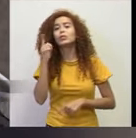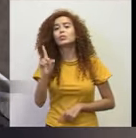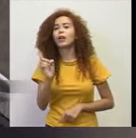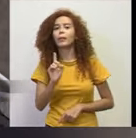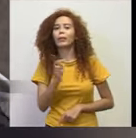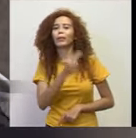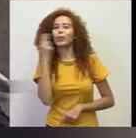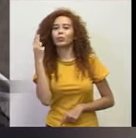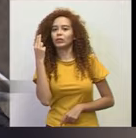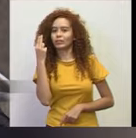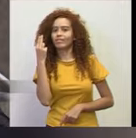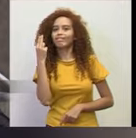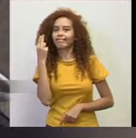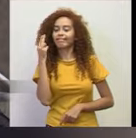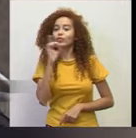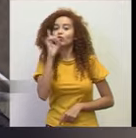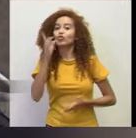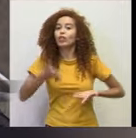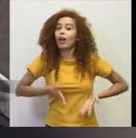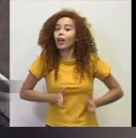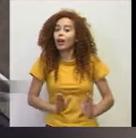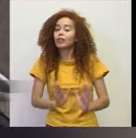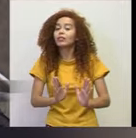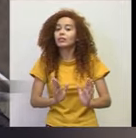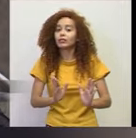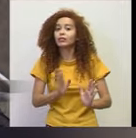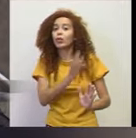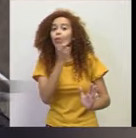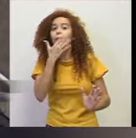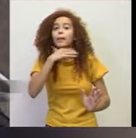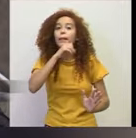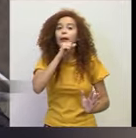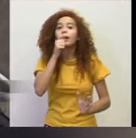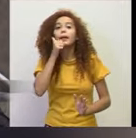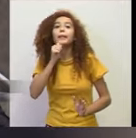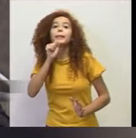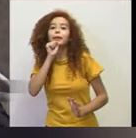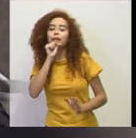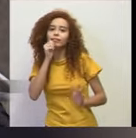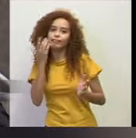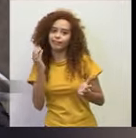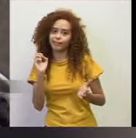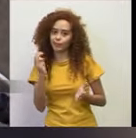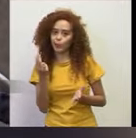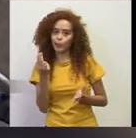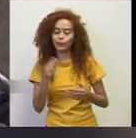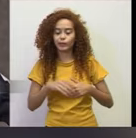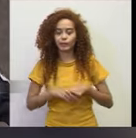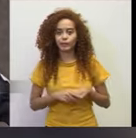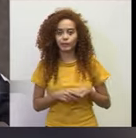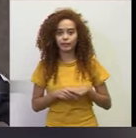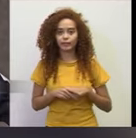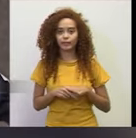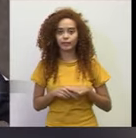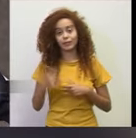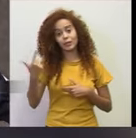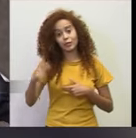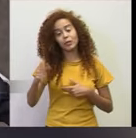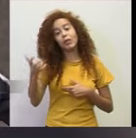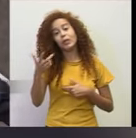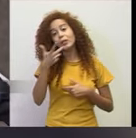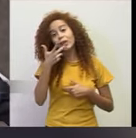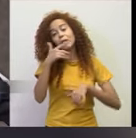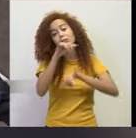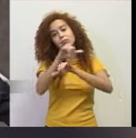próprio nome. A data de nascimento, o nome do pai ou o nome da mãe. Mas aqui, mais uma vez, eu quero